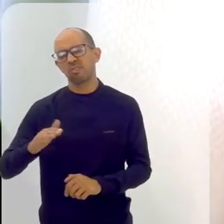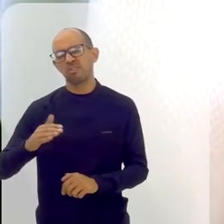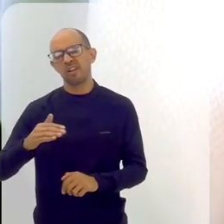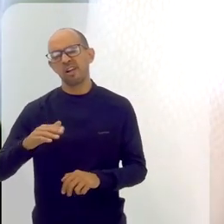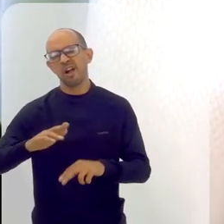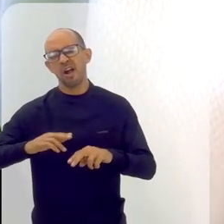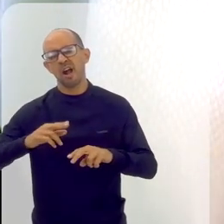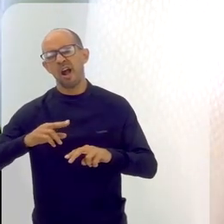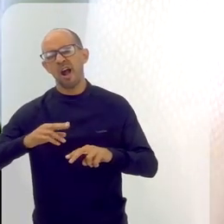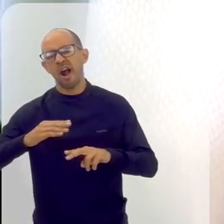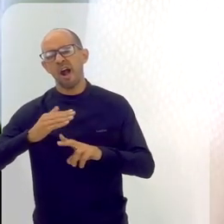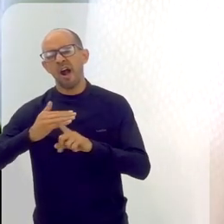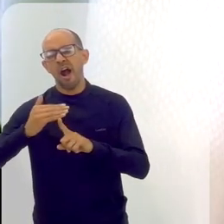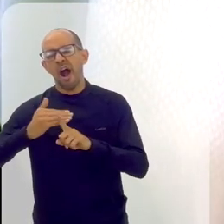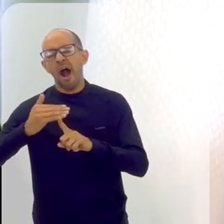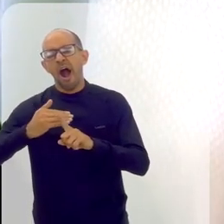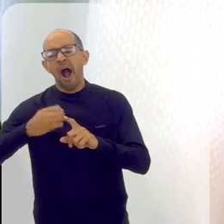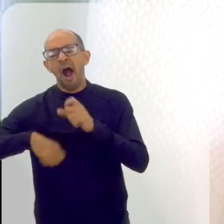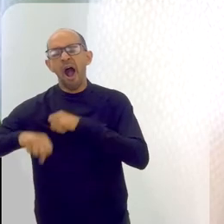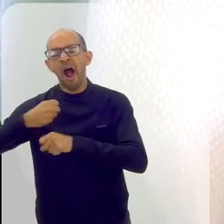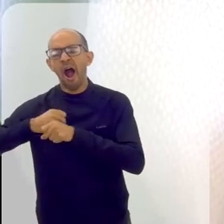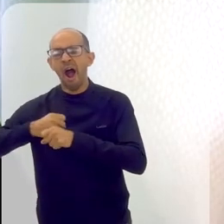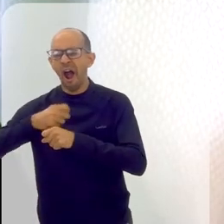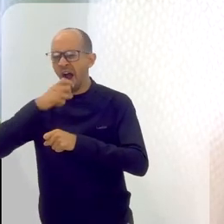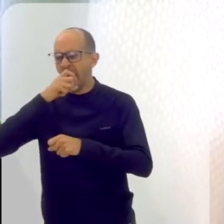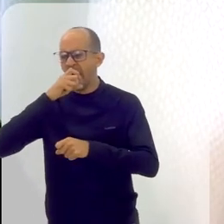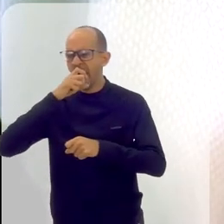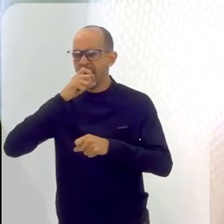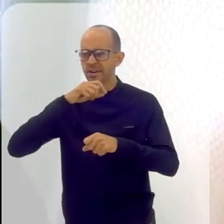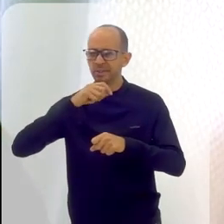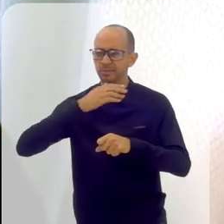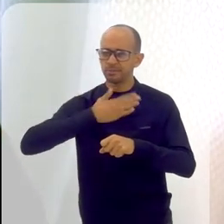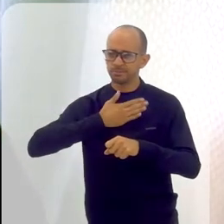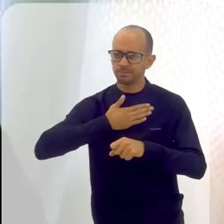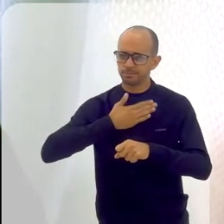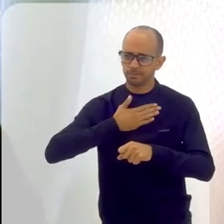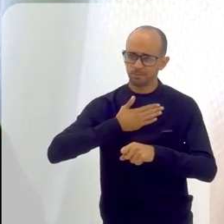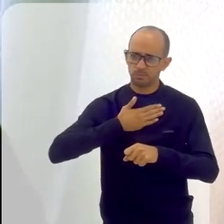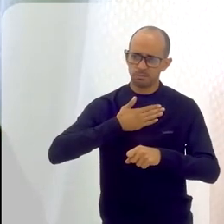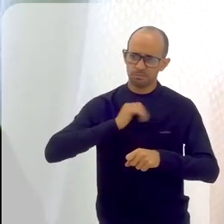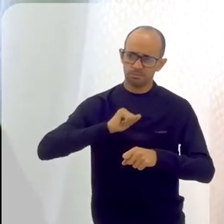meados do ano passado para início esse ano, durante esse tempo, e foi